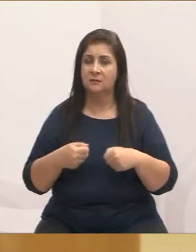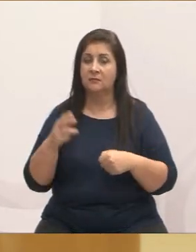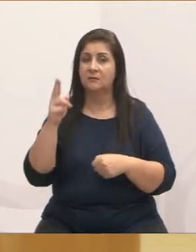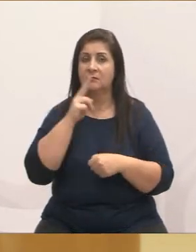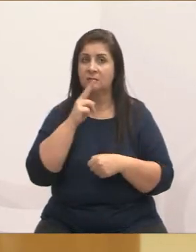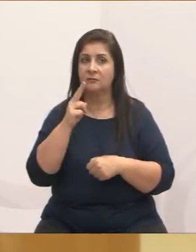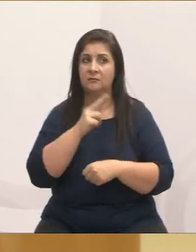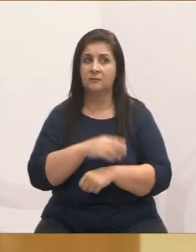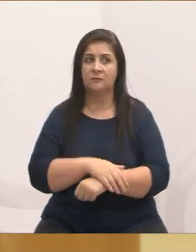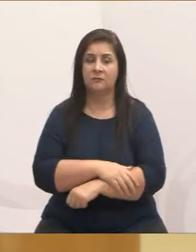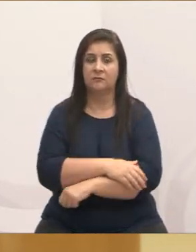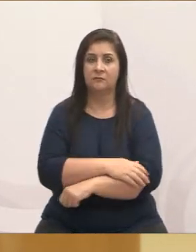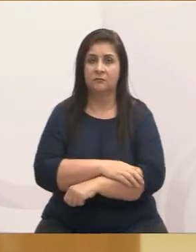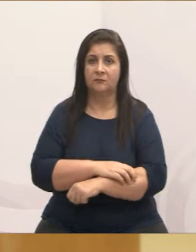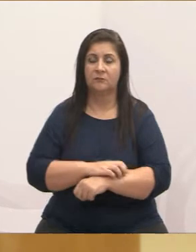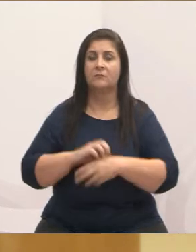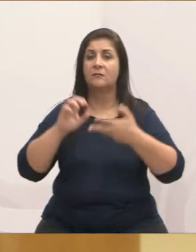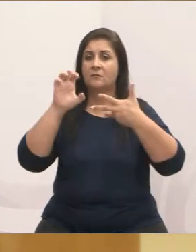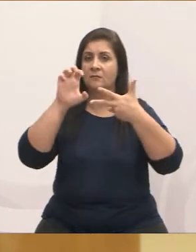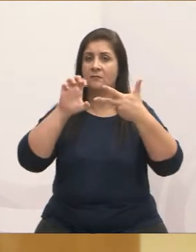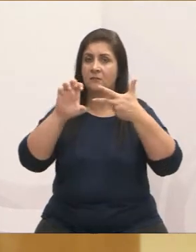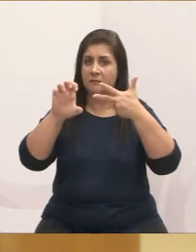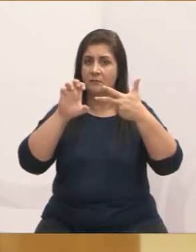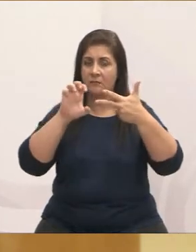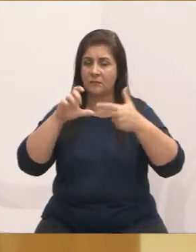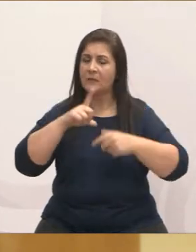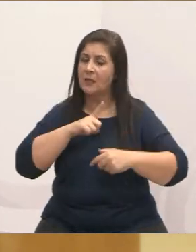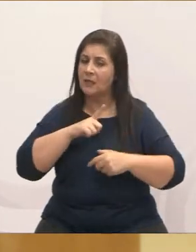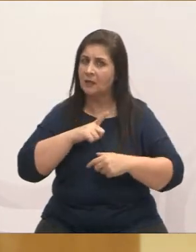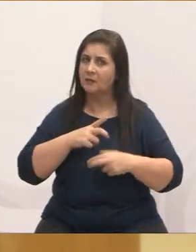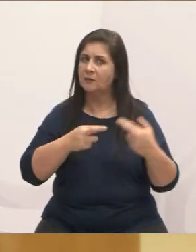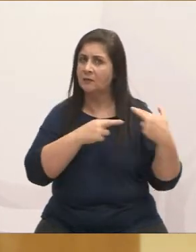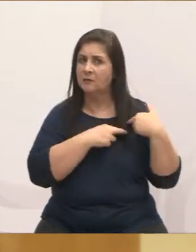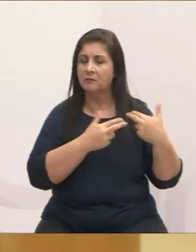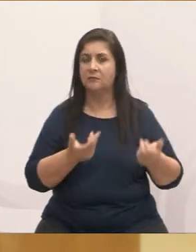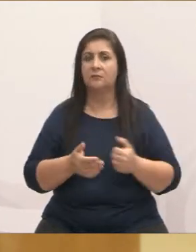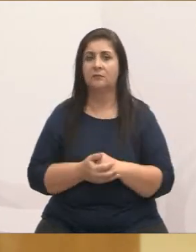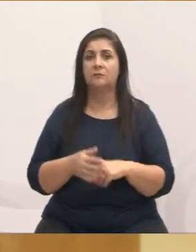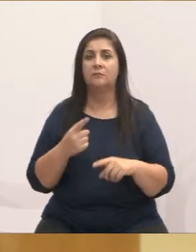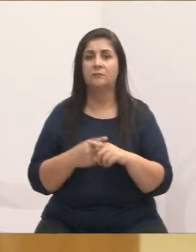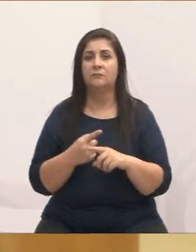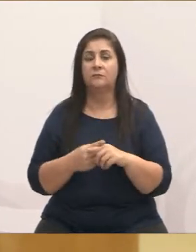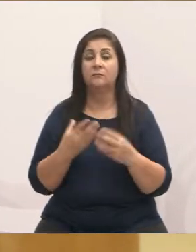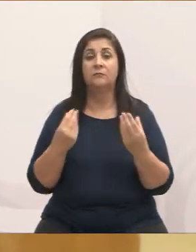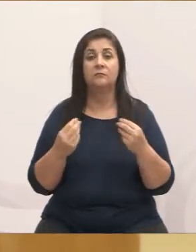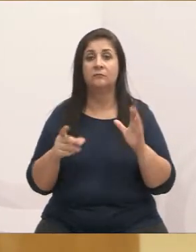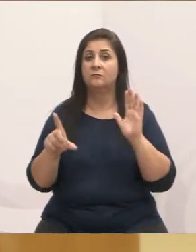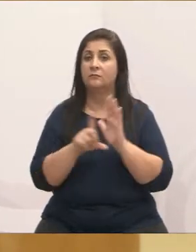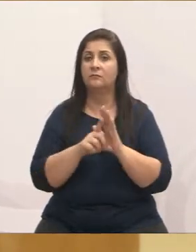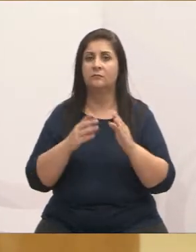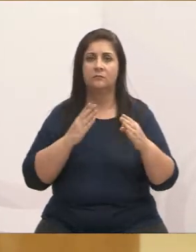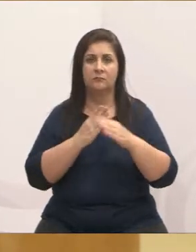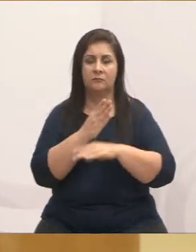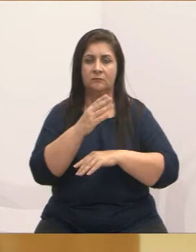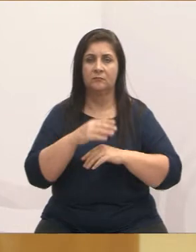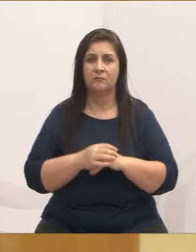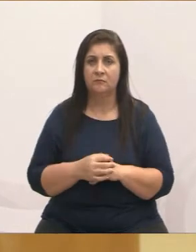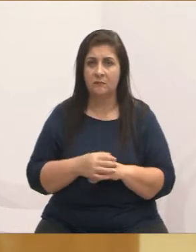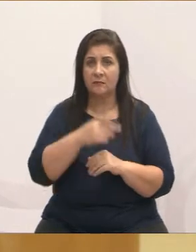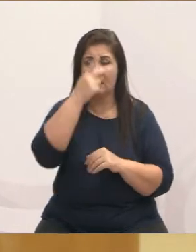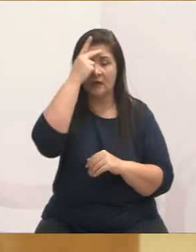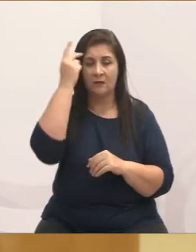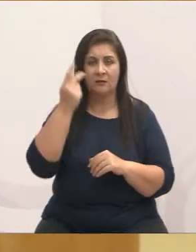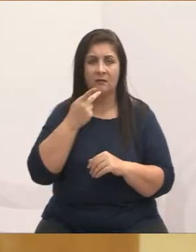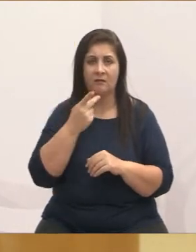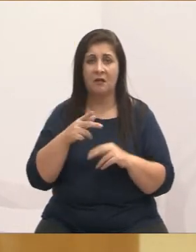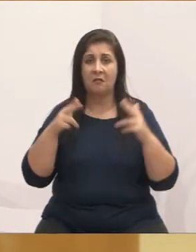urgentemente que o executivo tome uma posição com relação a isso. Porque eu tenho várias leis aprovadas que as pessoas reclamam que não estão